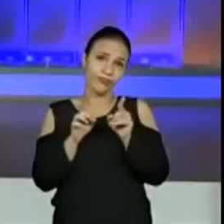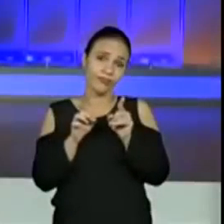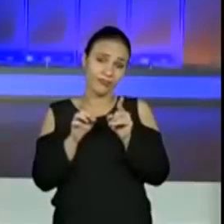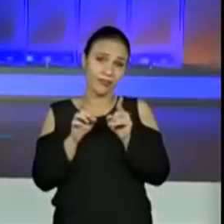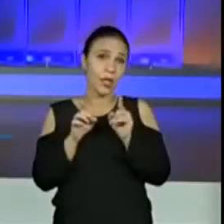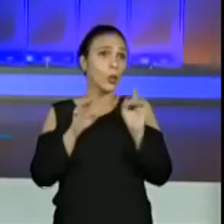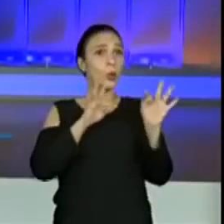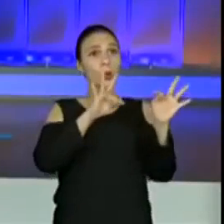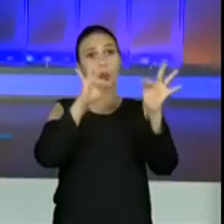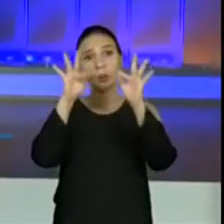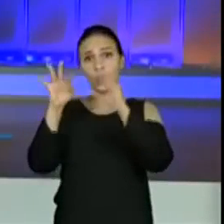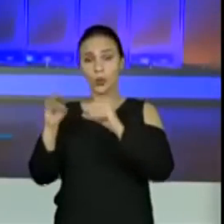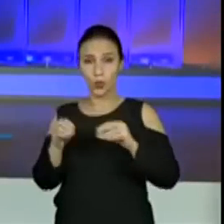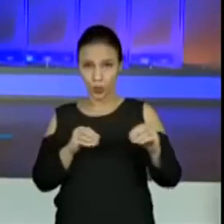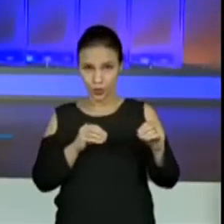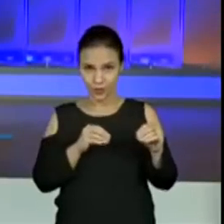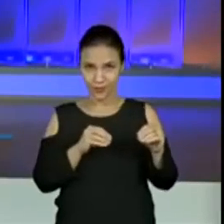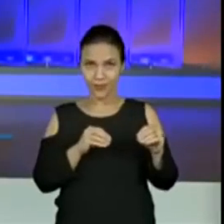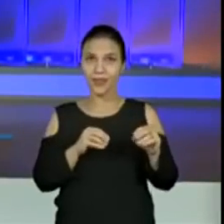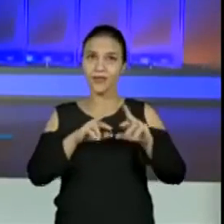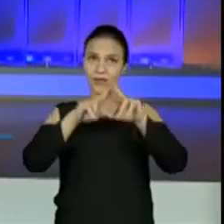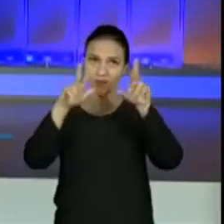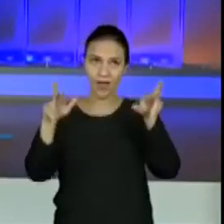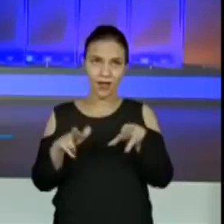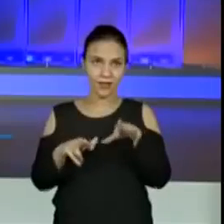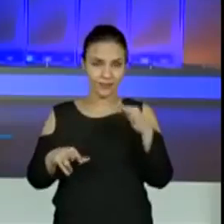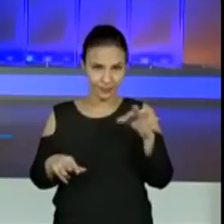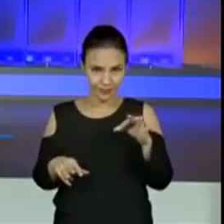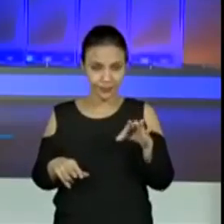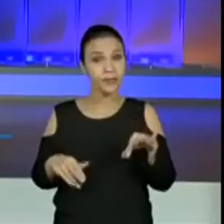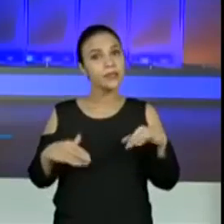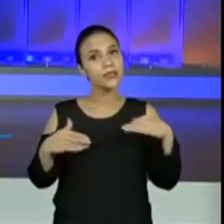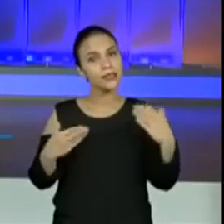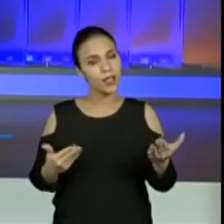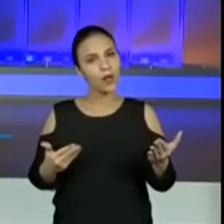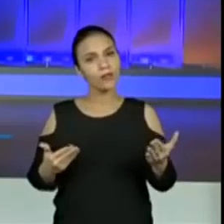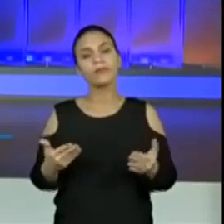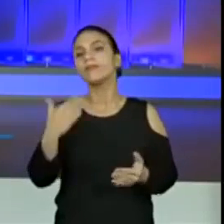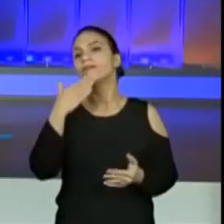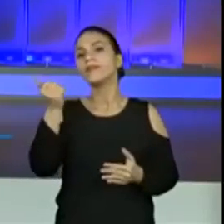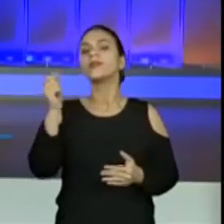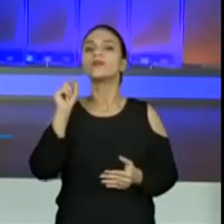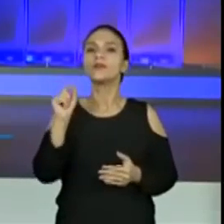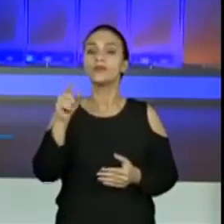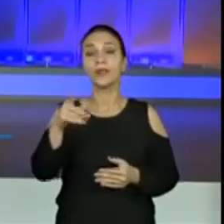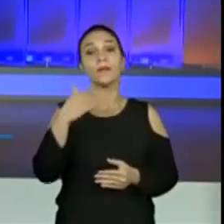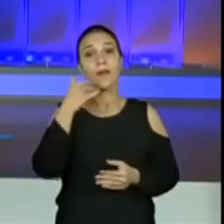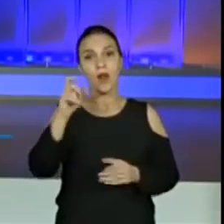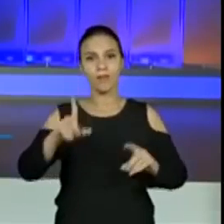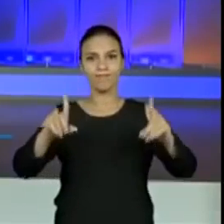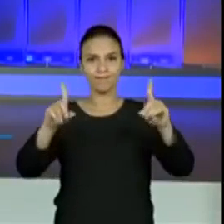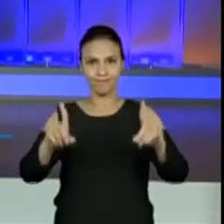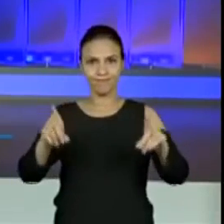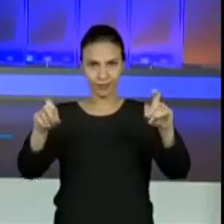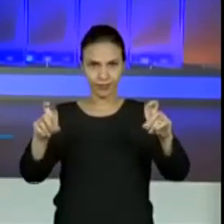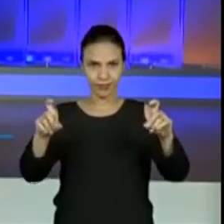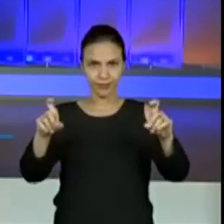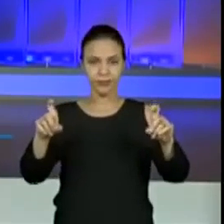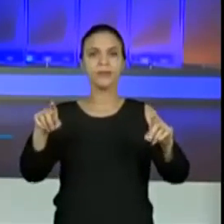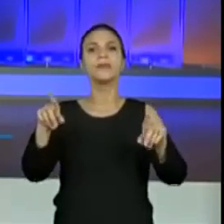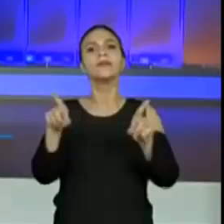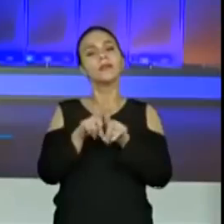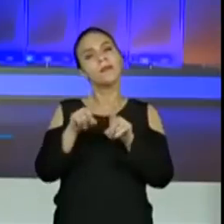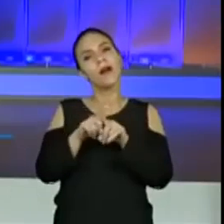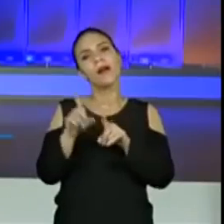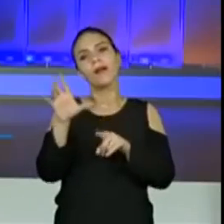todas as operações. E temos várias, certo? Então, o que é o ideal? Tirem print dessa telinha e testem